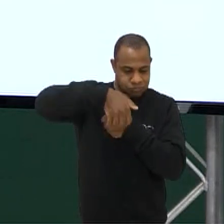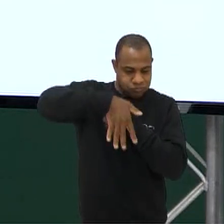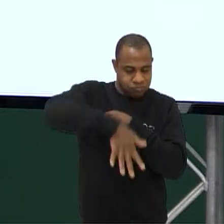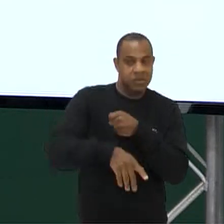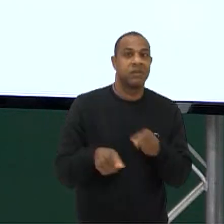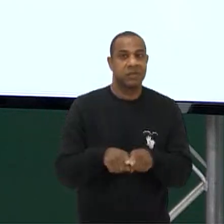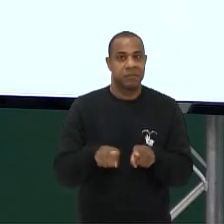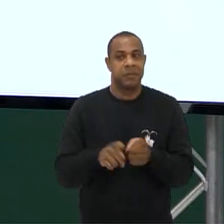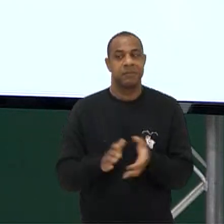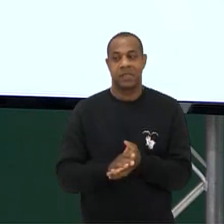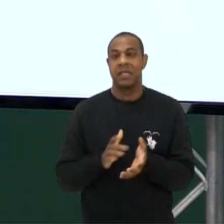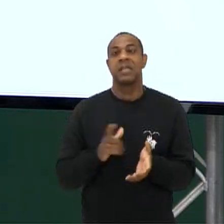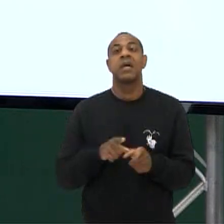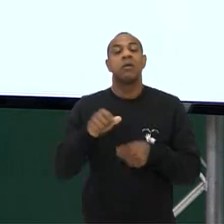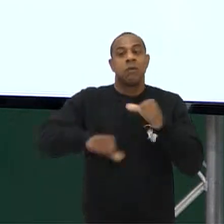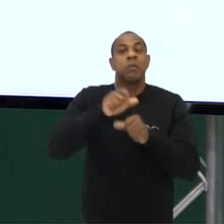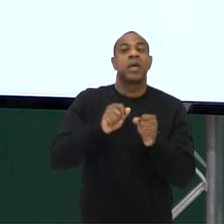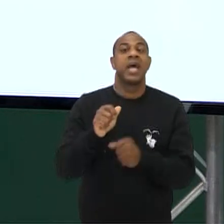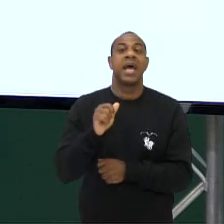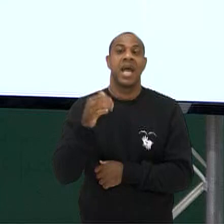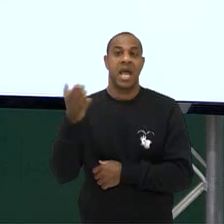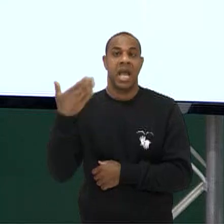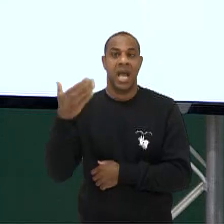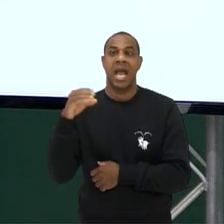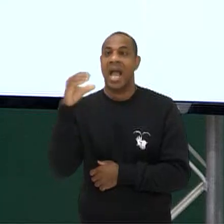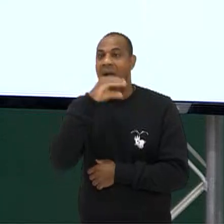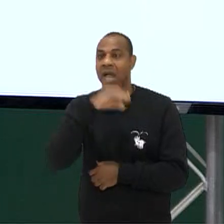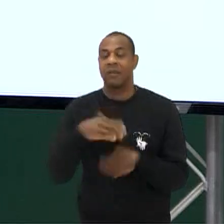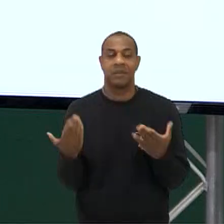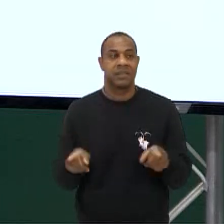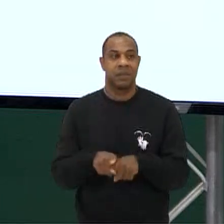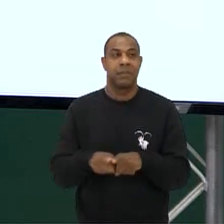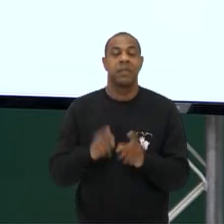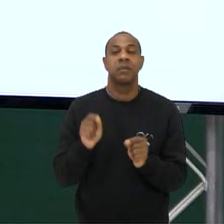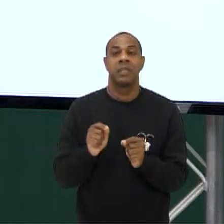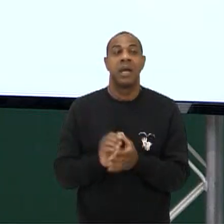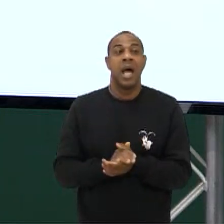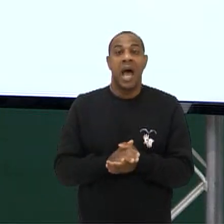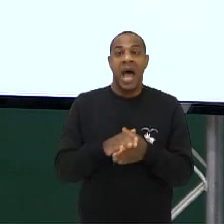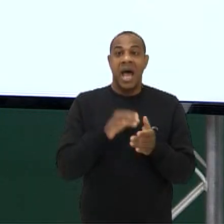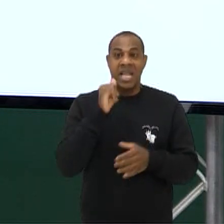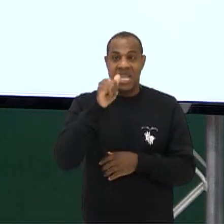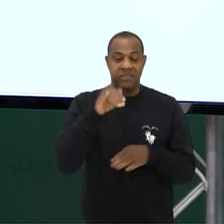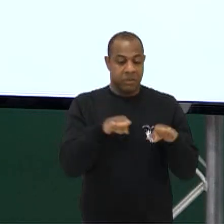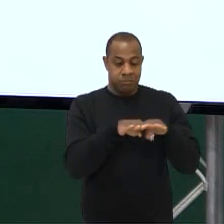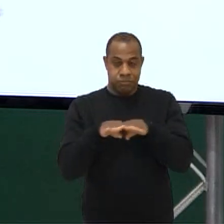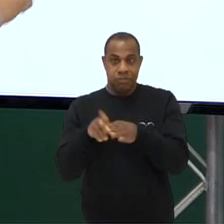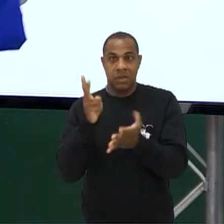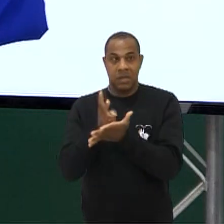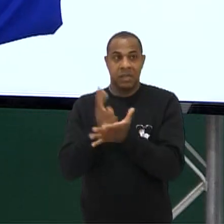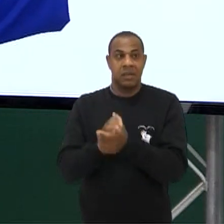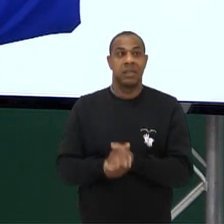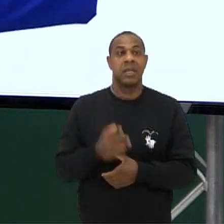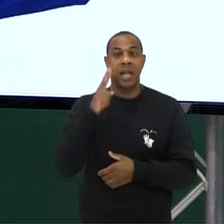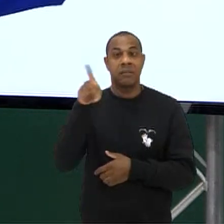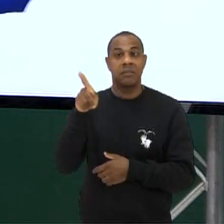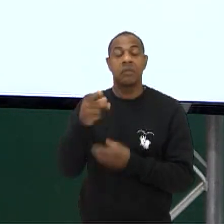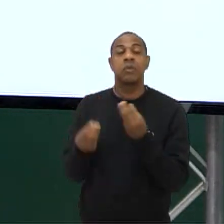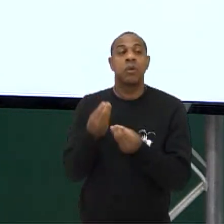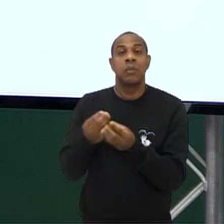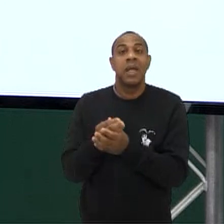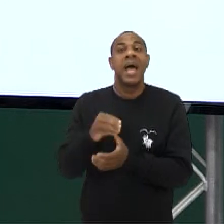dissipada Certo? Forma de calor A conservação da energia Se mantém Mas aqui Lembre-se que nós estamos falando Sobre a conservação da energia